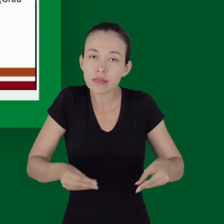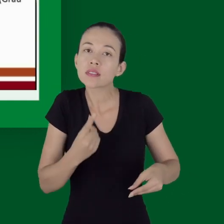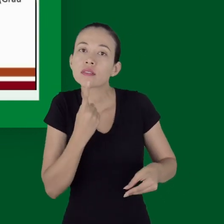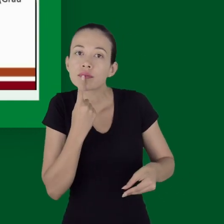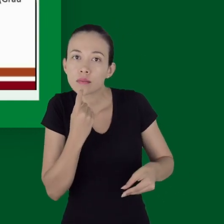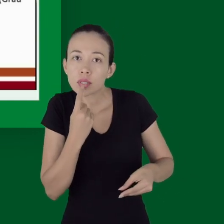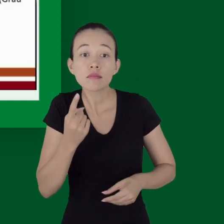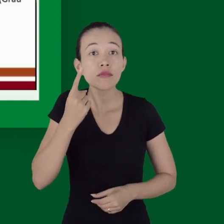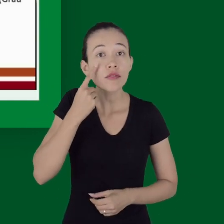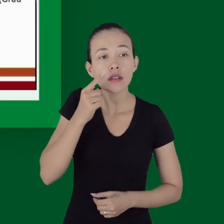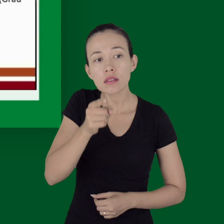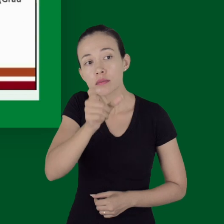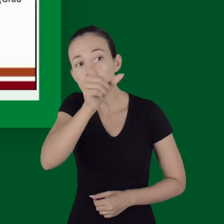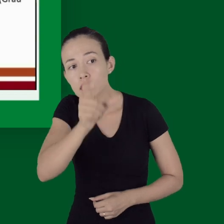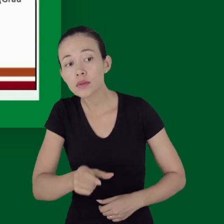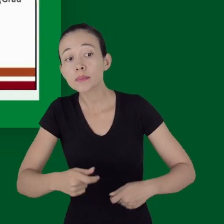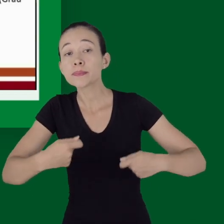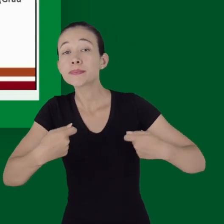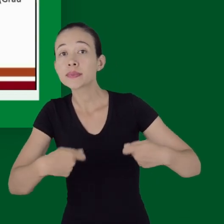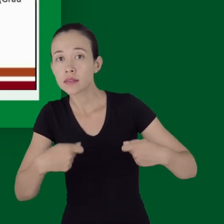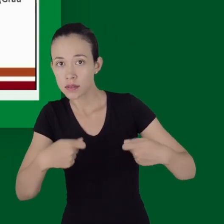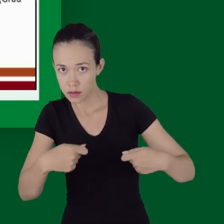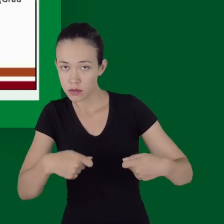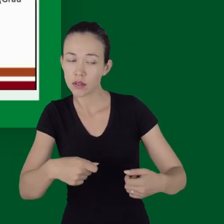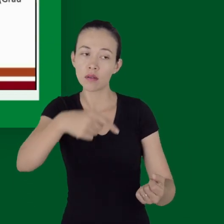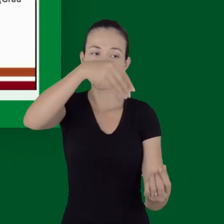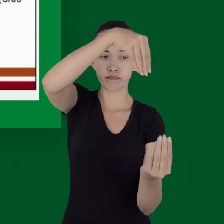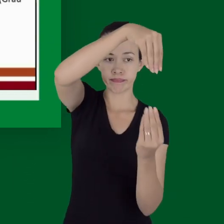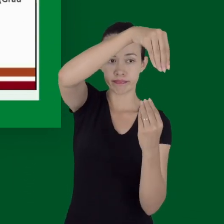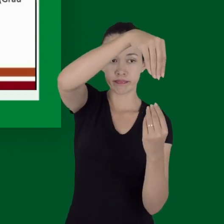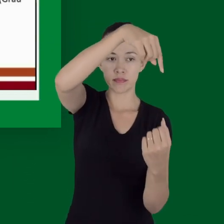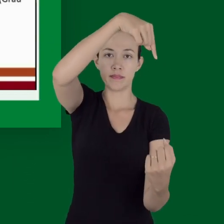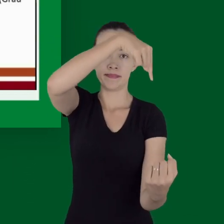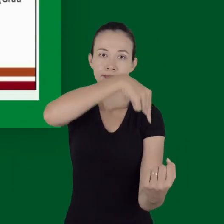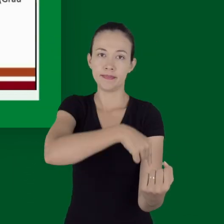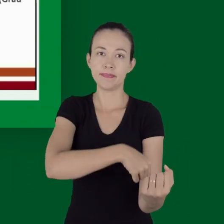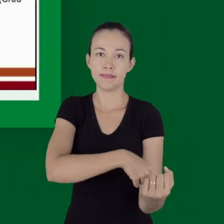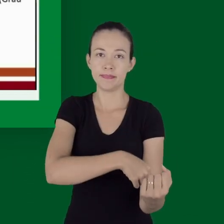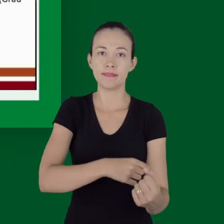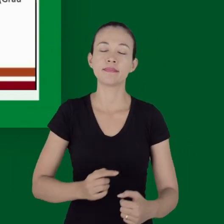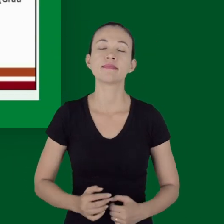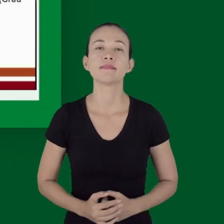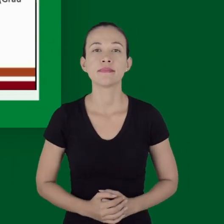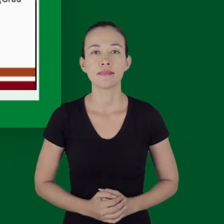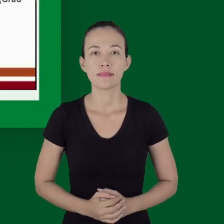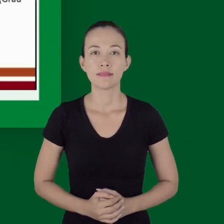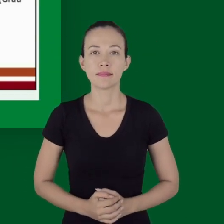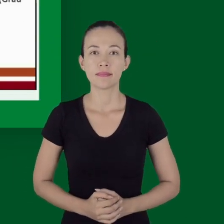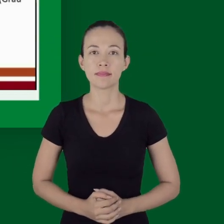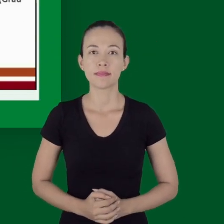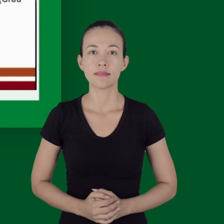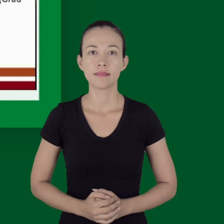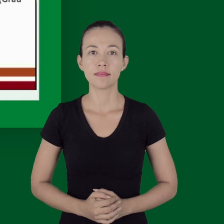bolsas de concentrada de hemácia conforme a necessidade do paciente lembrando que